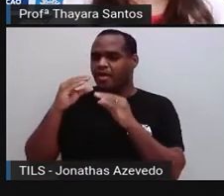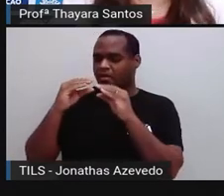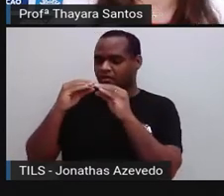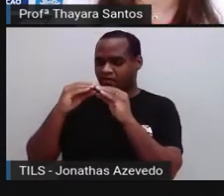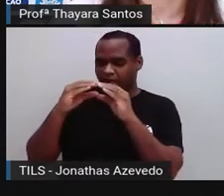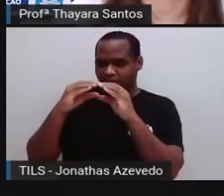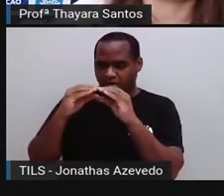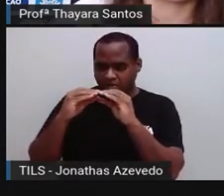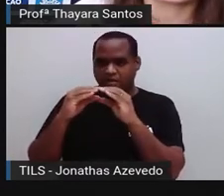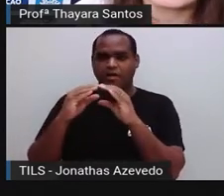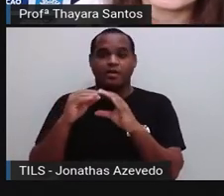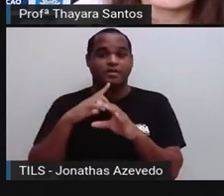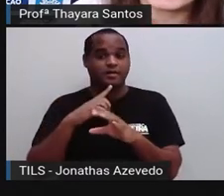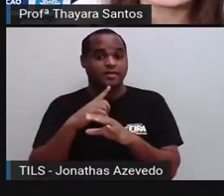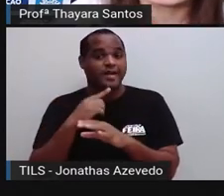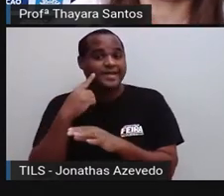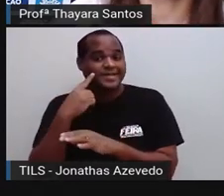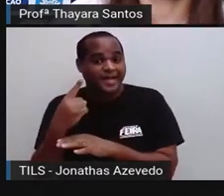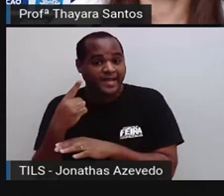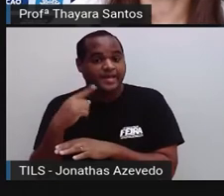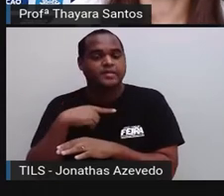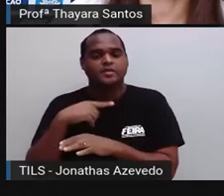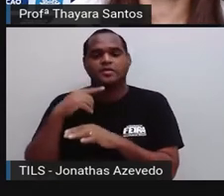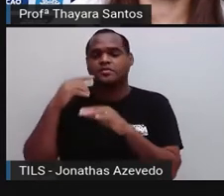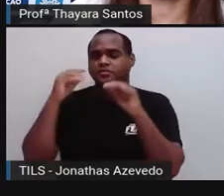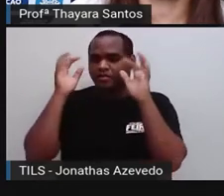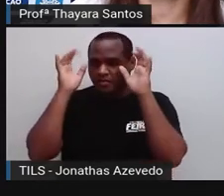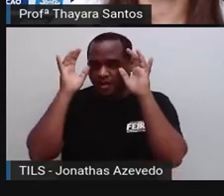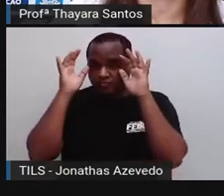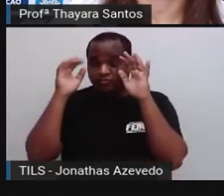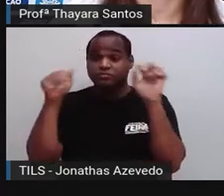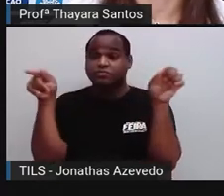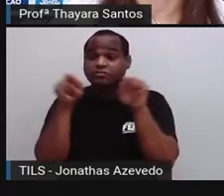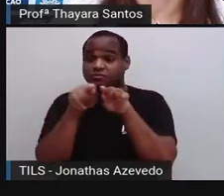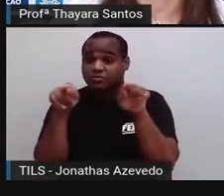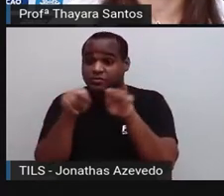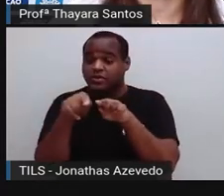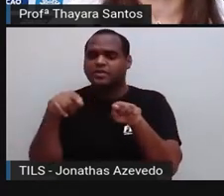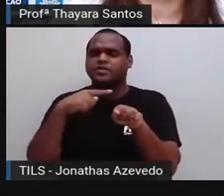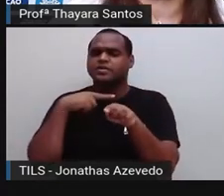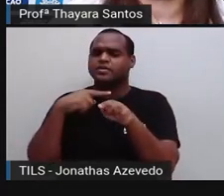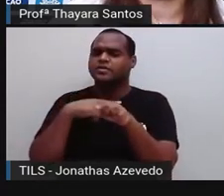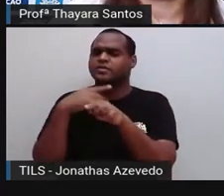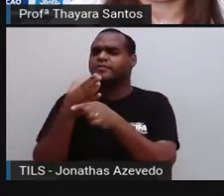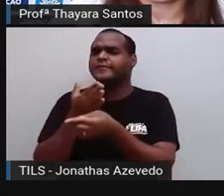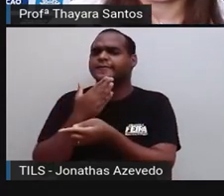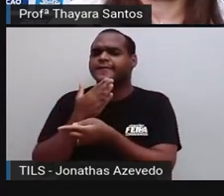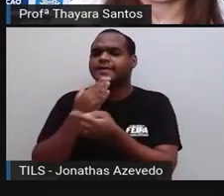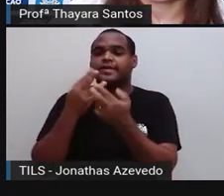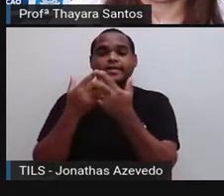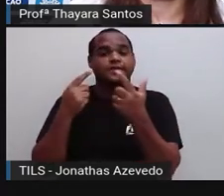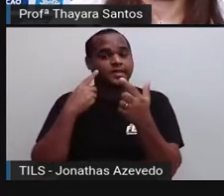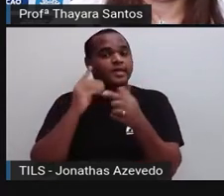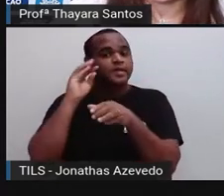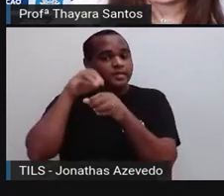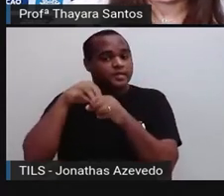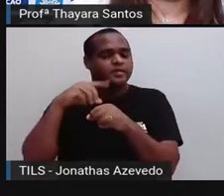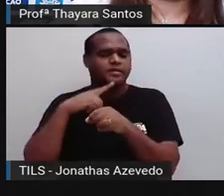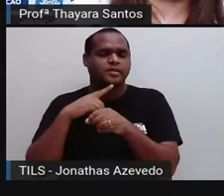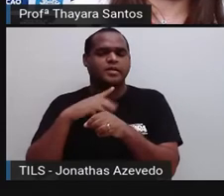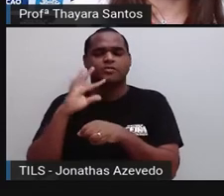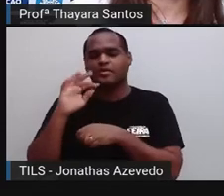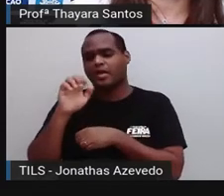entre os hemisférios cerebrais, na parte superior do que a gente chama de tala. Então, ela está aqui,